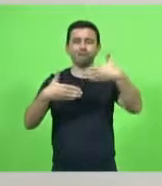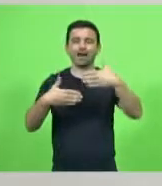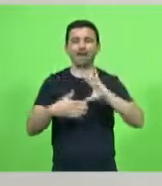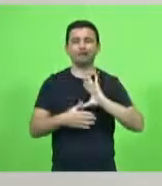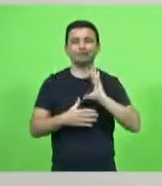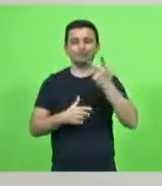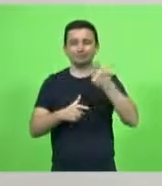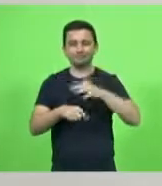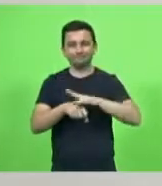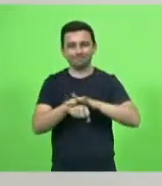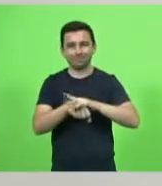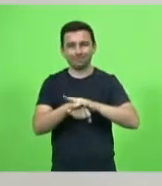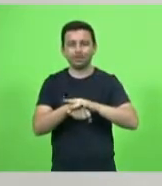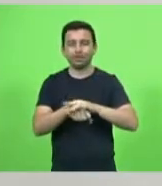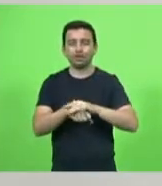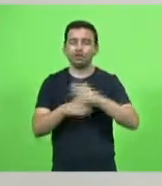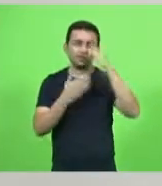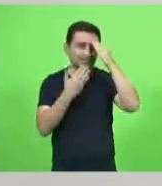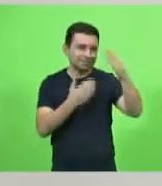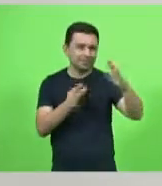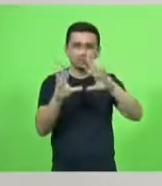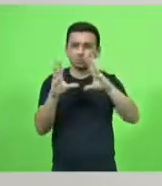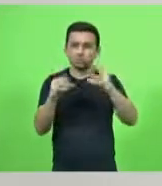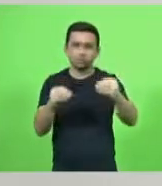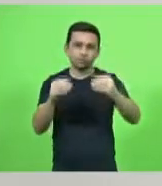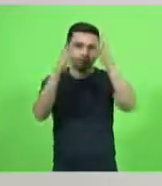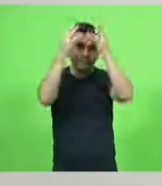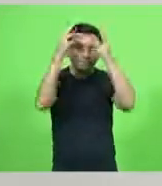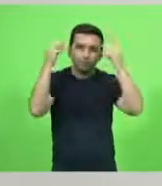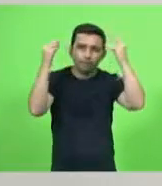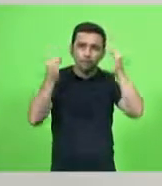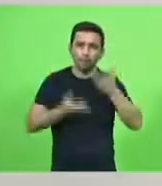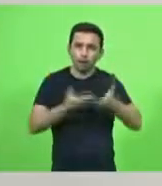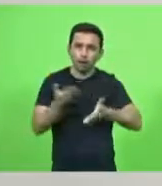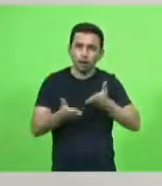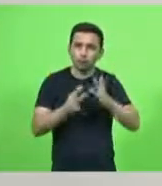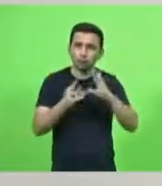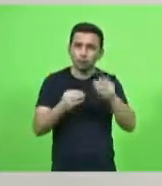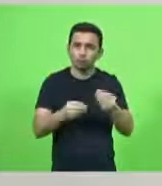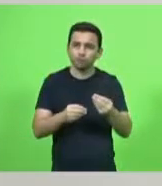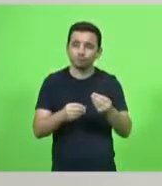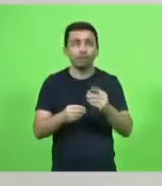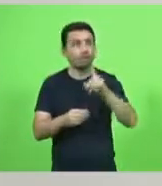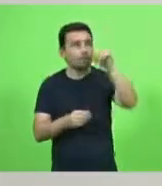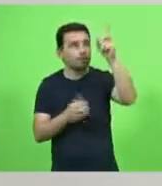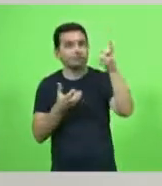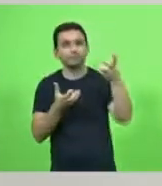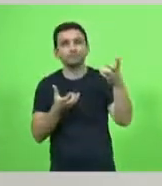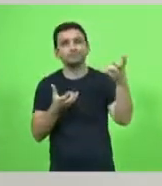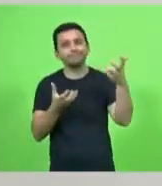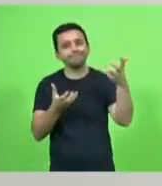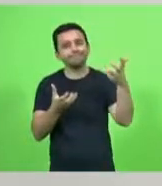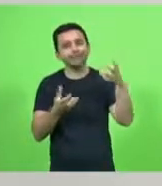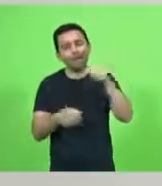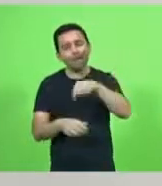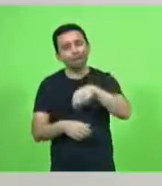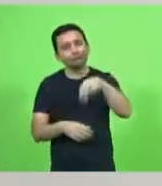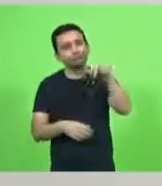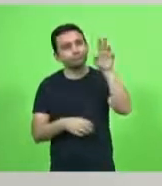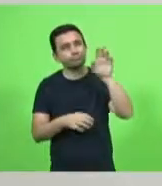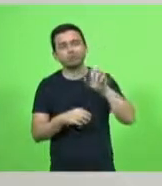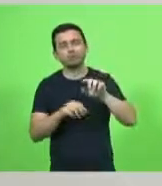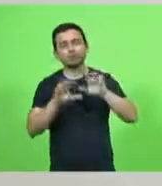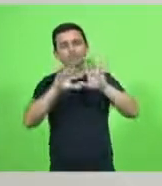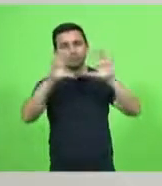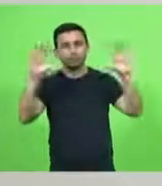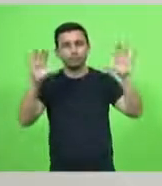as enfermeiras, os atendentes, que cuidaram tão bem de mamãe e que quis Deus assim que ela fosse. Queria falar um pouquinho